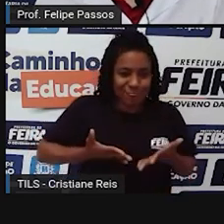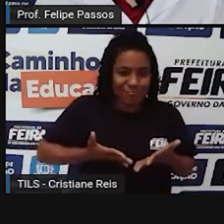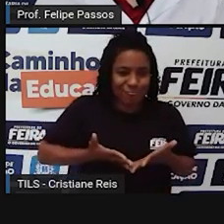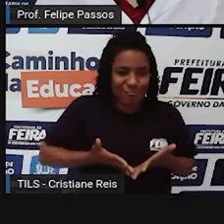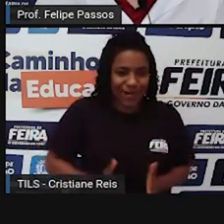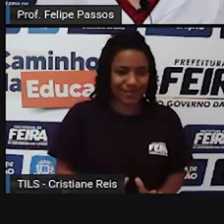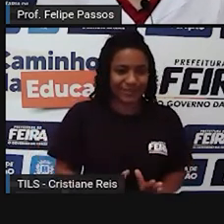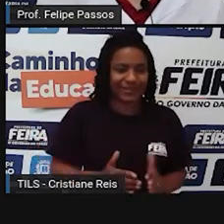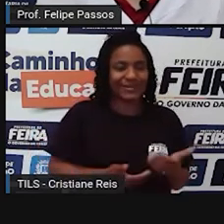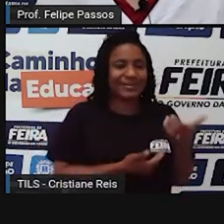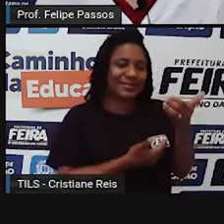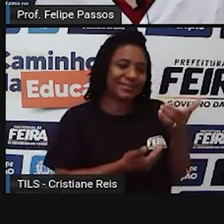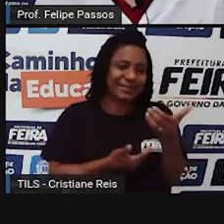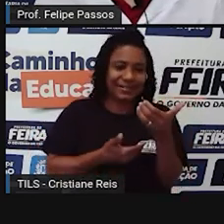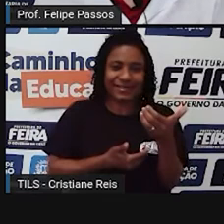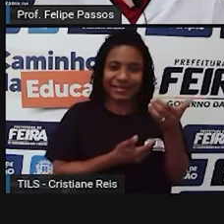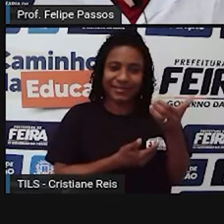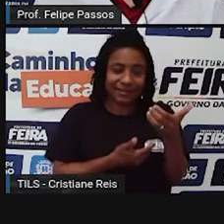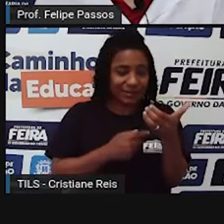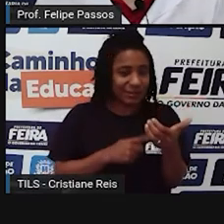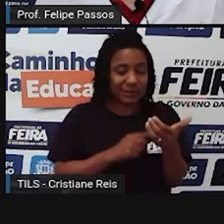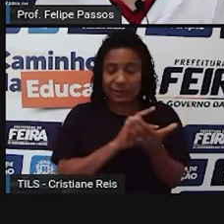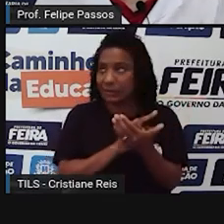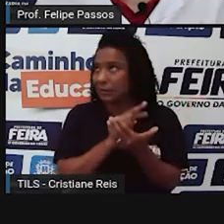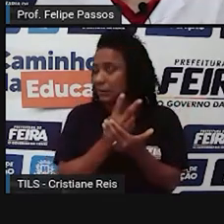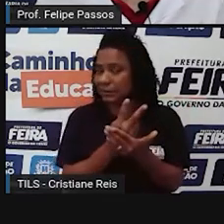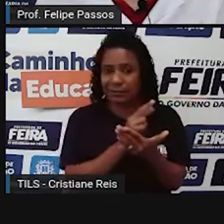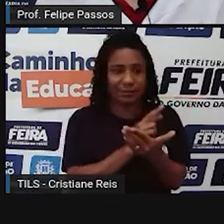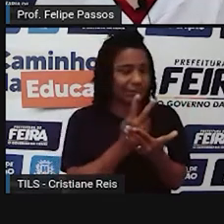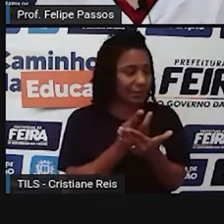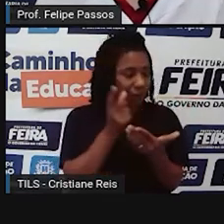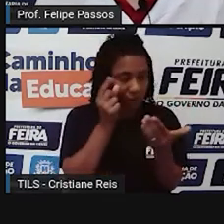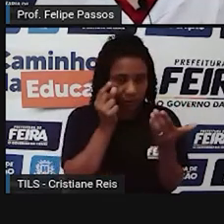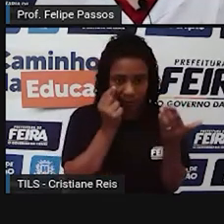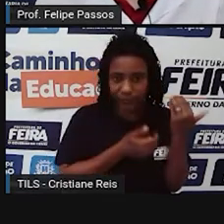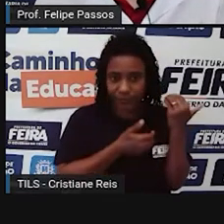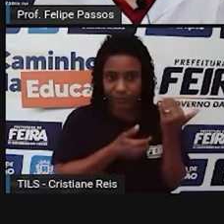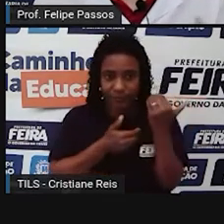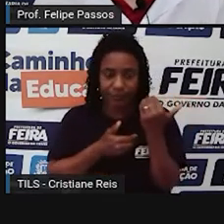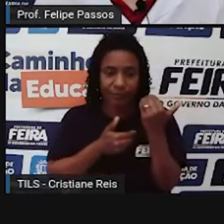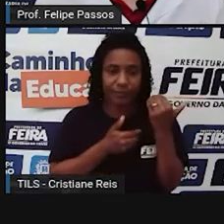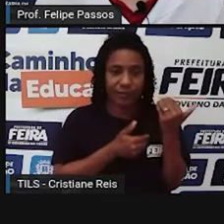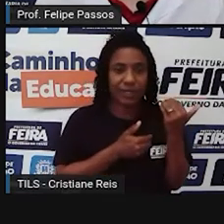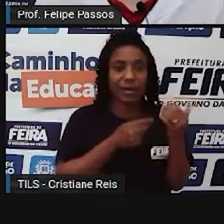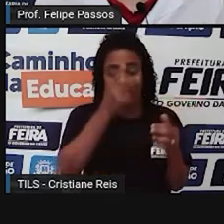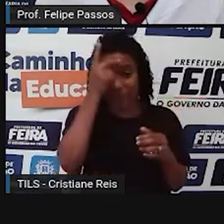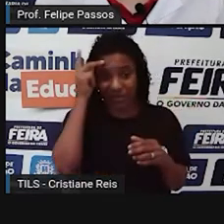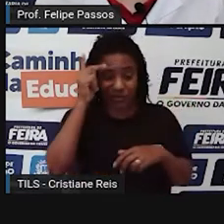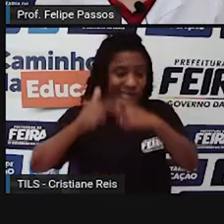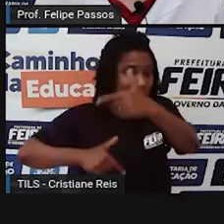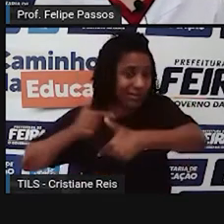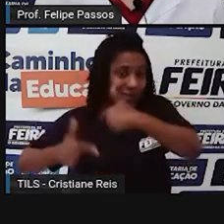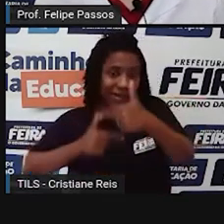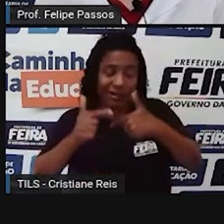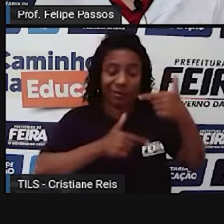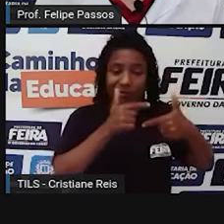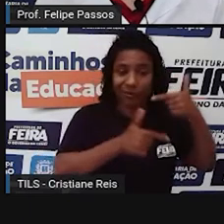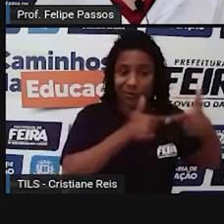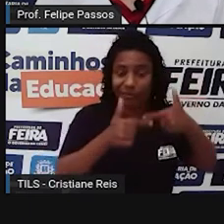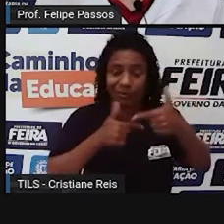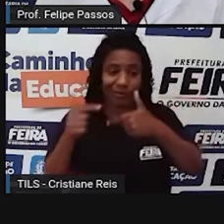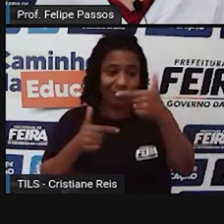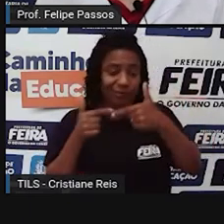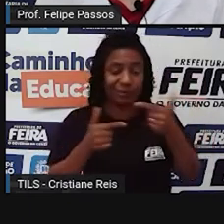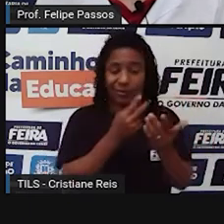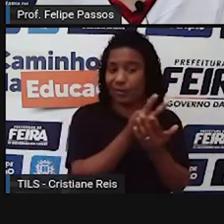mais velhas, pessoas com problema financeiro, pessoas com problema psicológico, pessoas muito atarefadas, né? Elas tendem